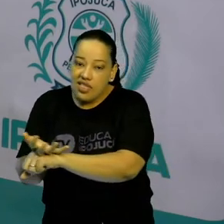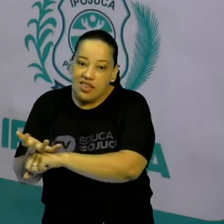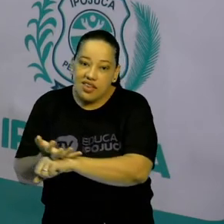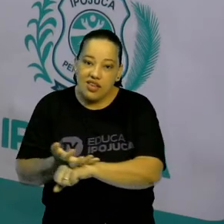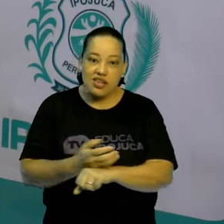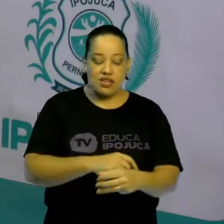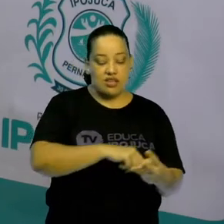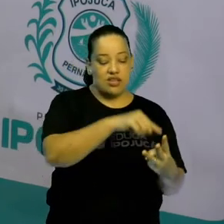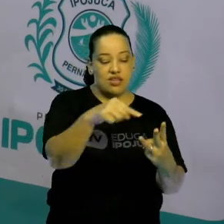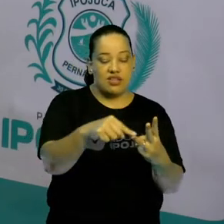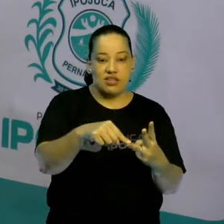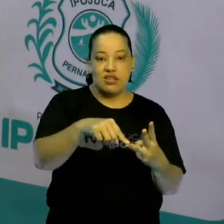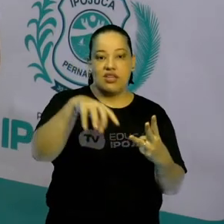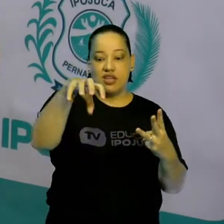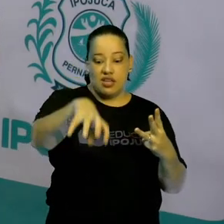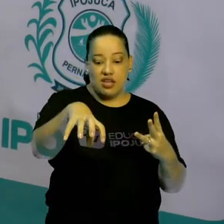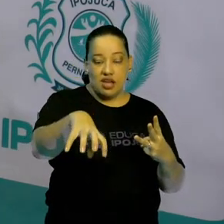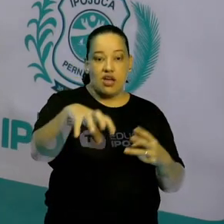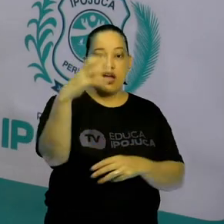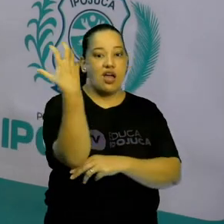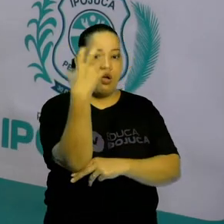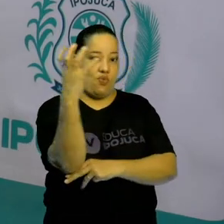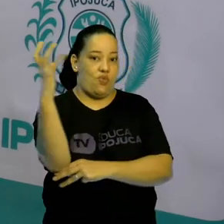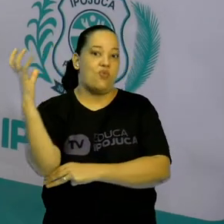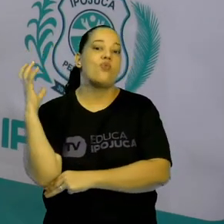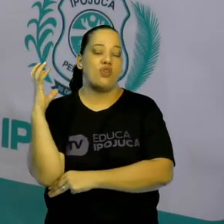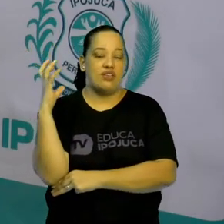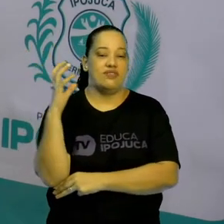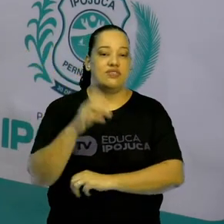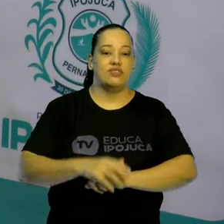florestais são as árvores.